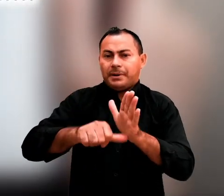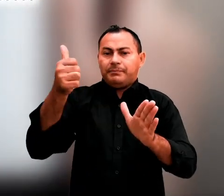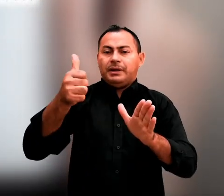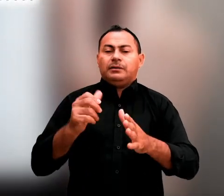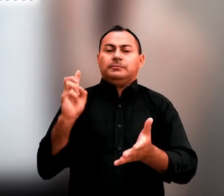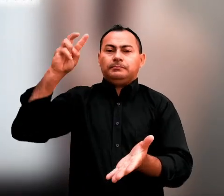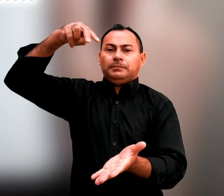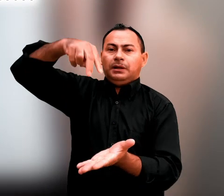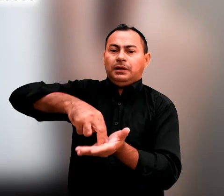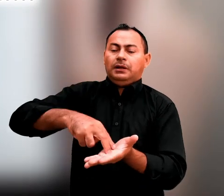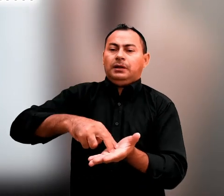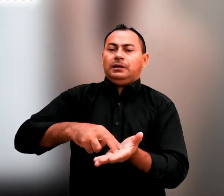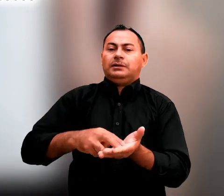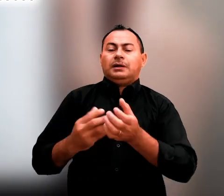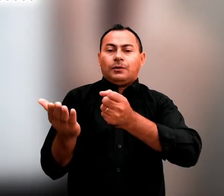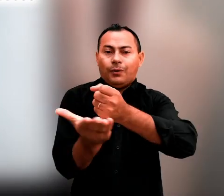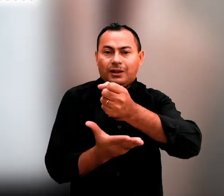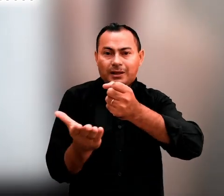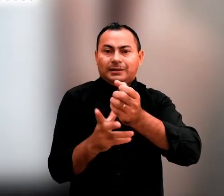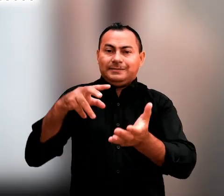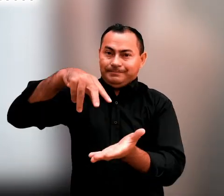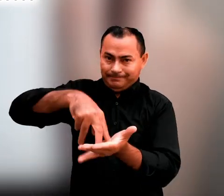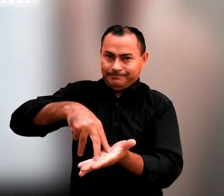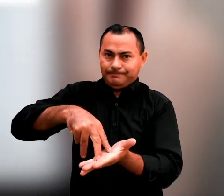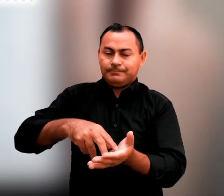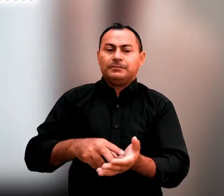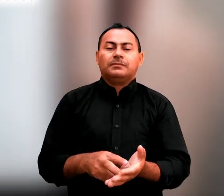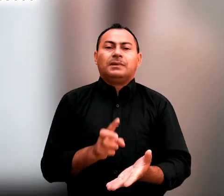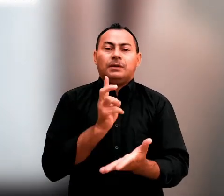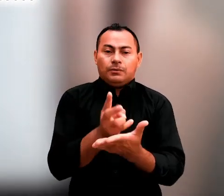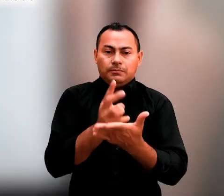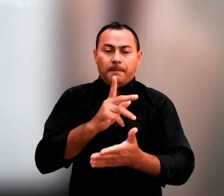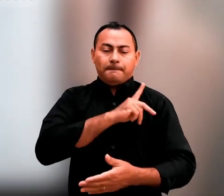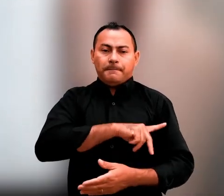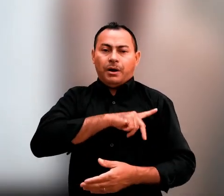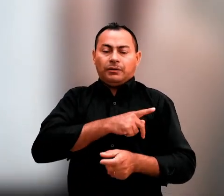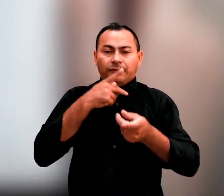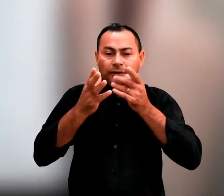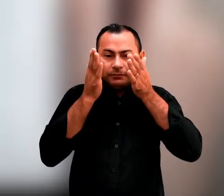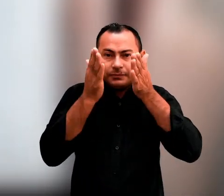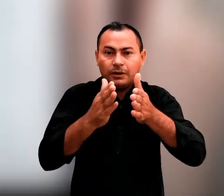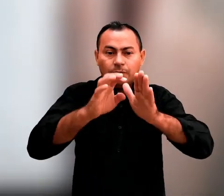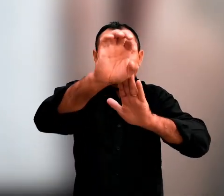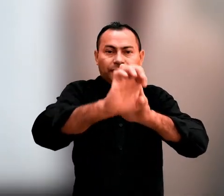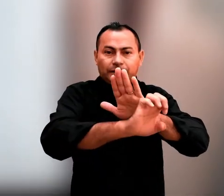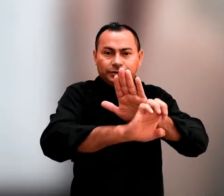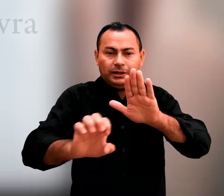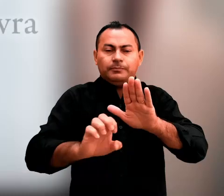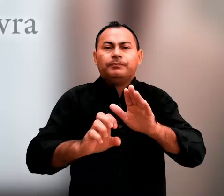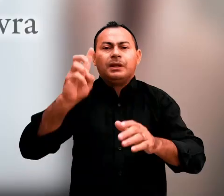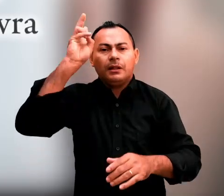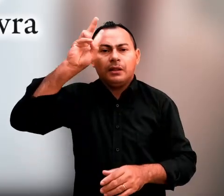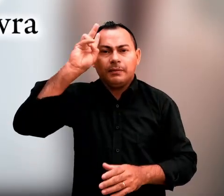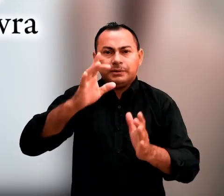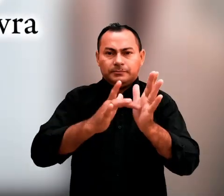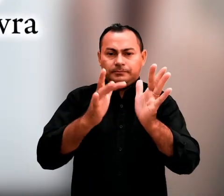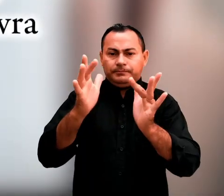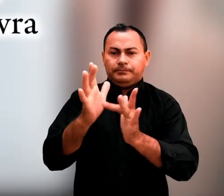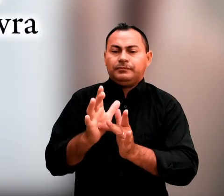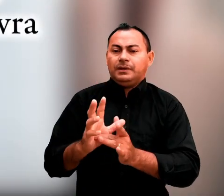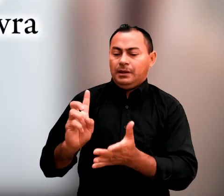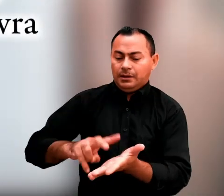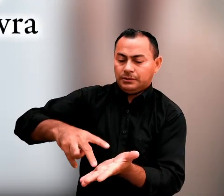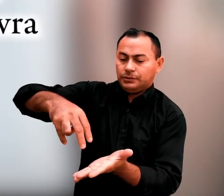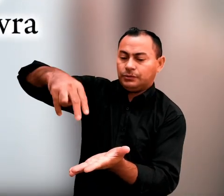ser o primeiro a participar dos frutos da colheita. Continuando, Paulo enfatizou o Evangelho. Lembre-se que Jesus